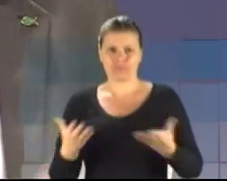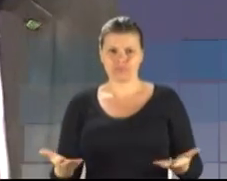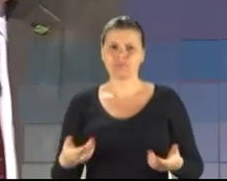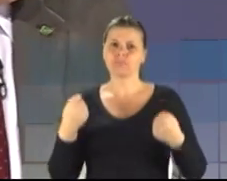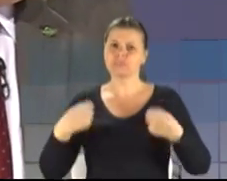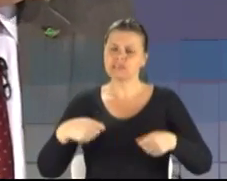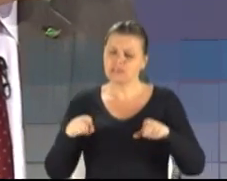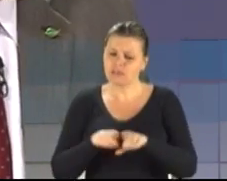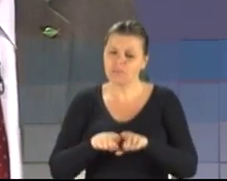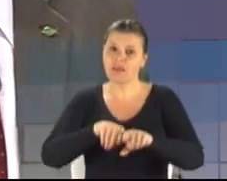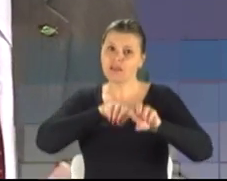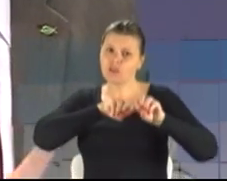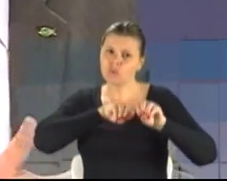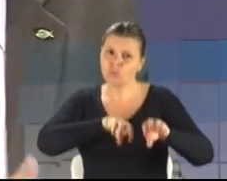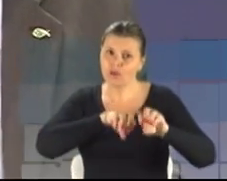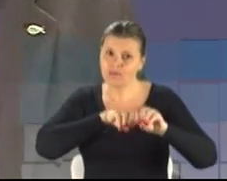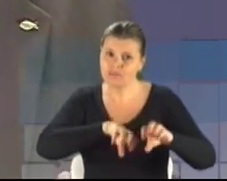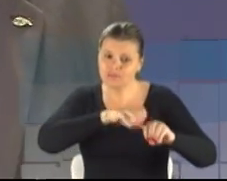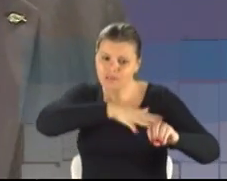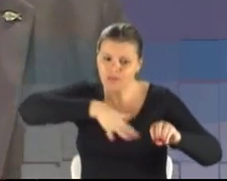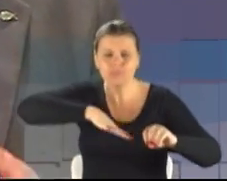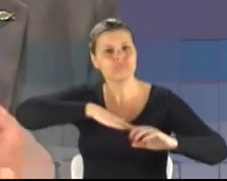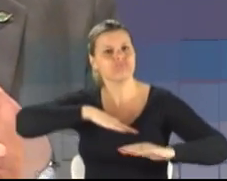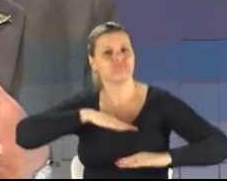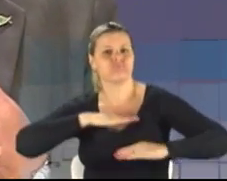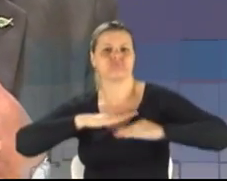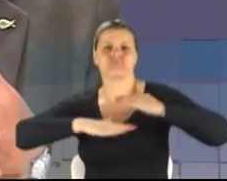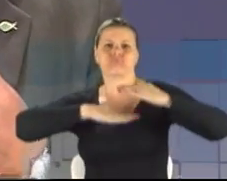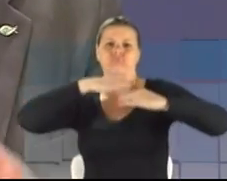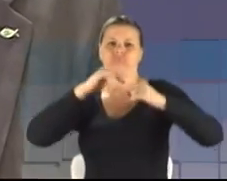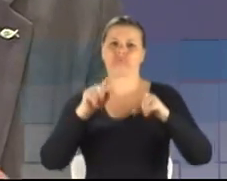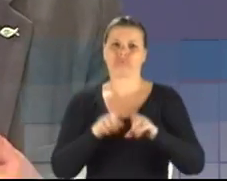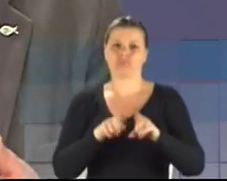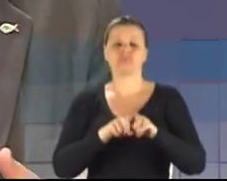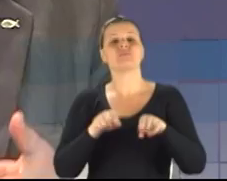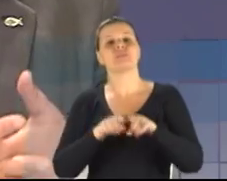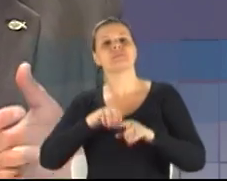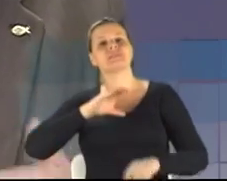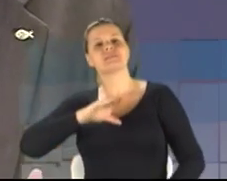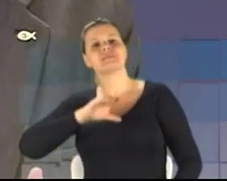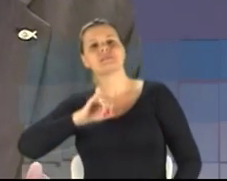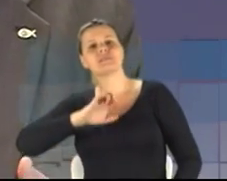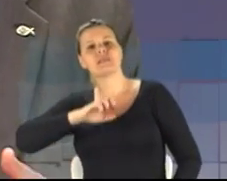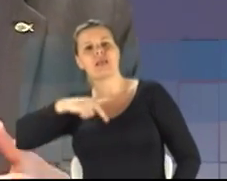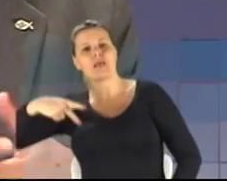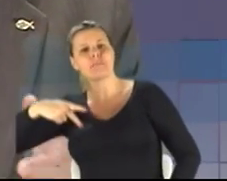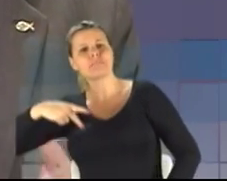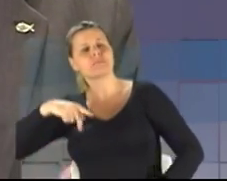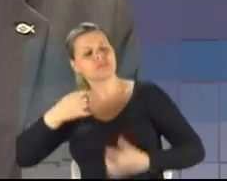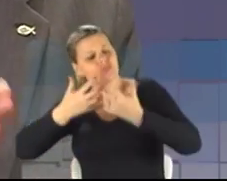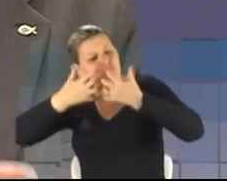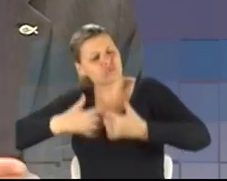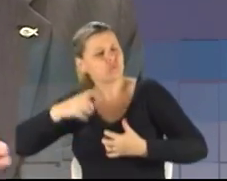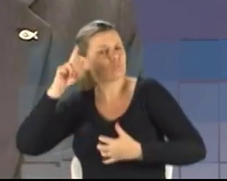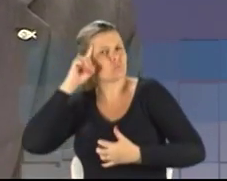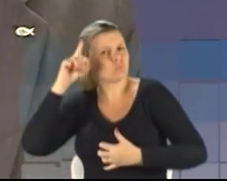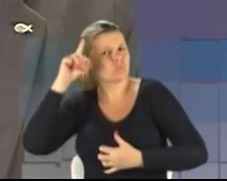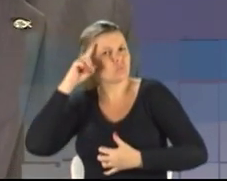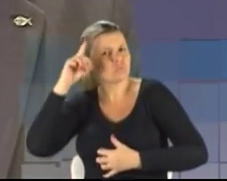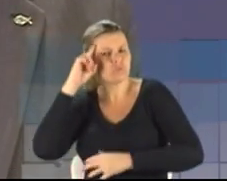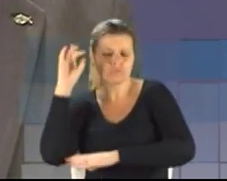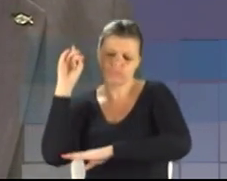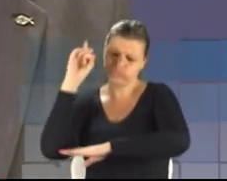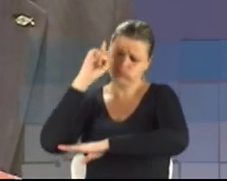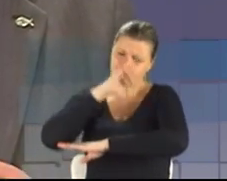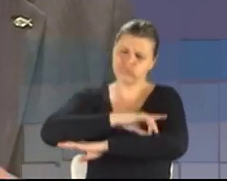educação evoluir. Nós precisamos fazer os CIEPs funcionar todos os dias em horário integral.